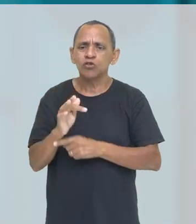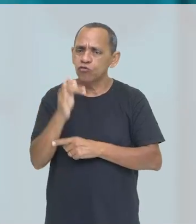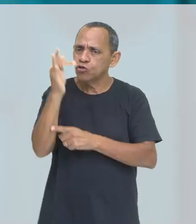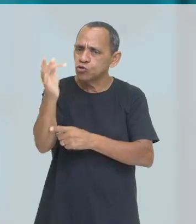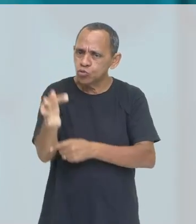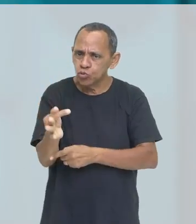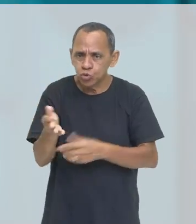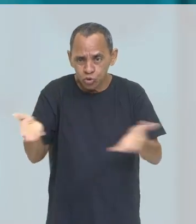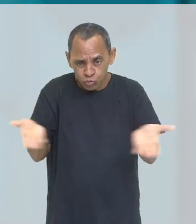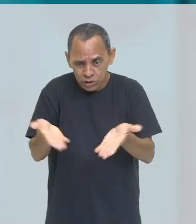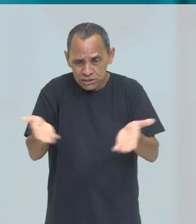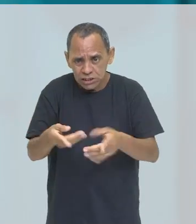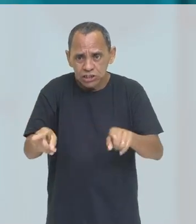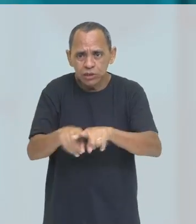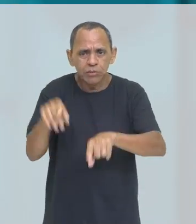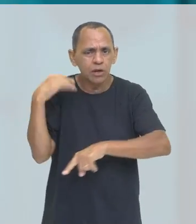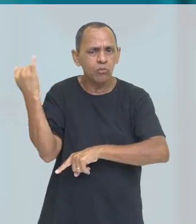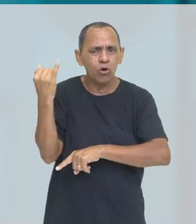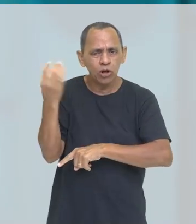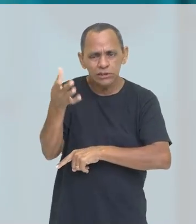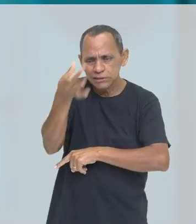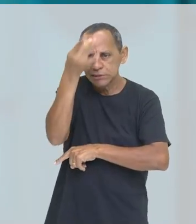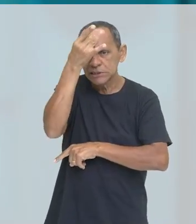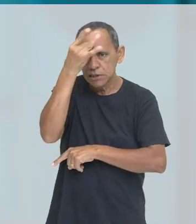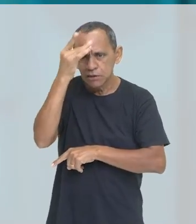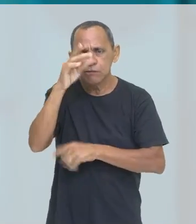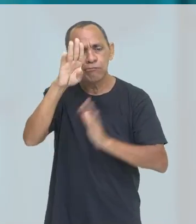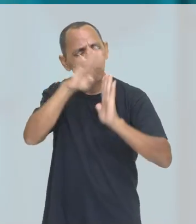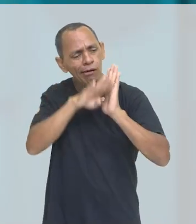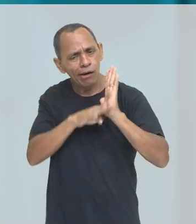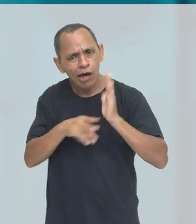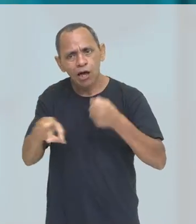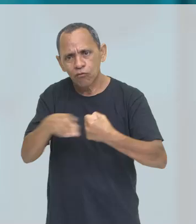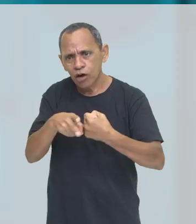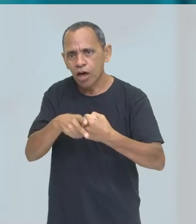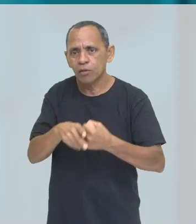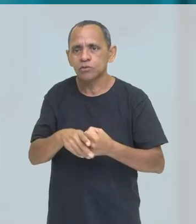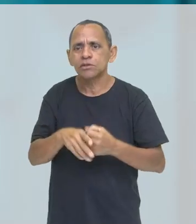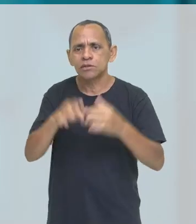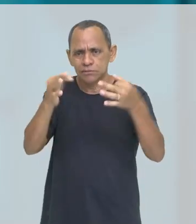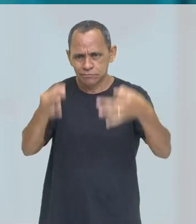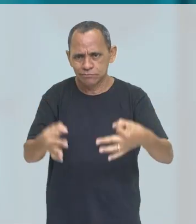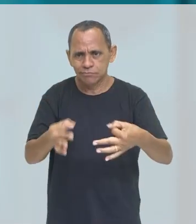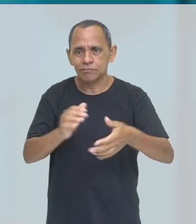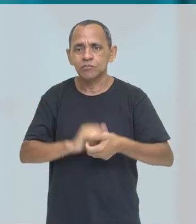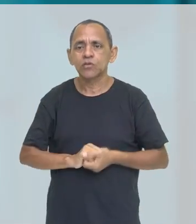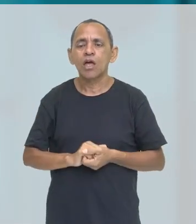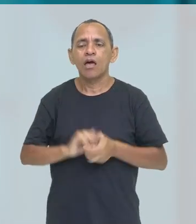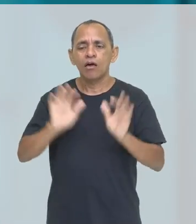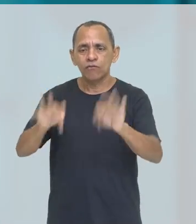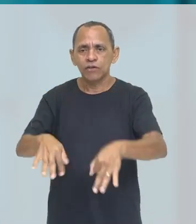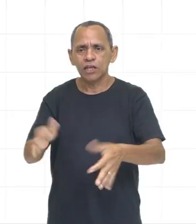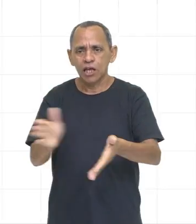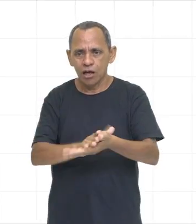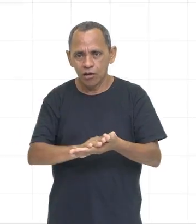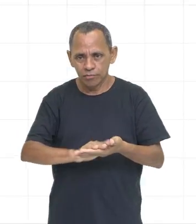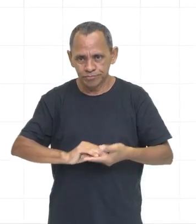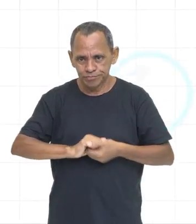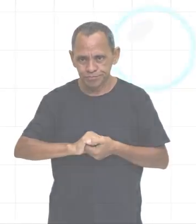Sempre muito importante aí memorizar uma lista de verbos, tá certo, gente? Então, a gente vai ficando por aqui.